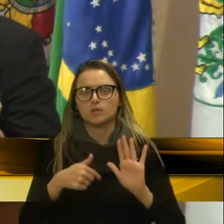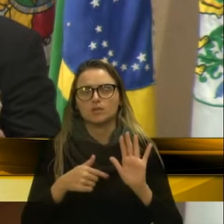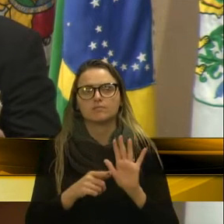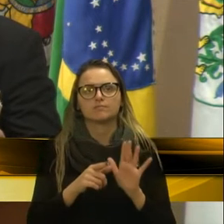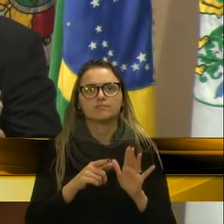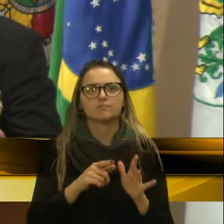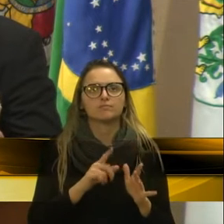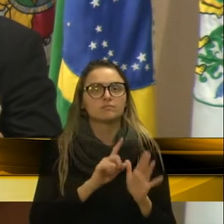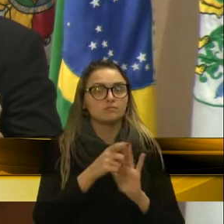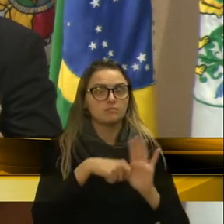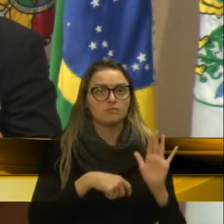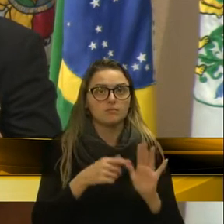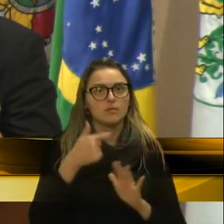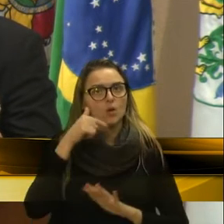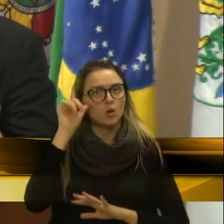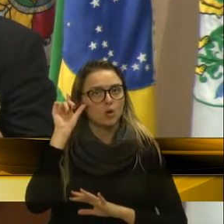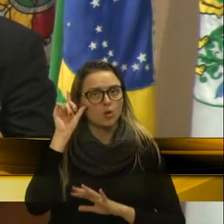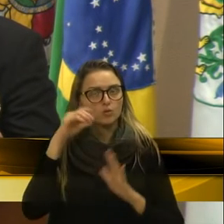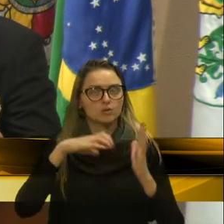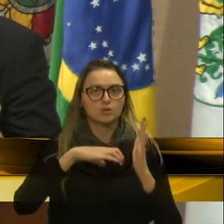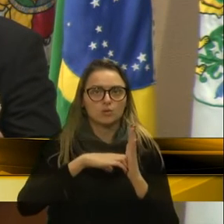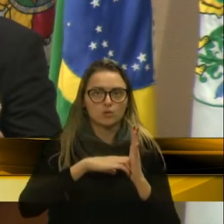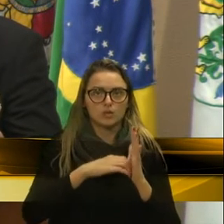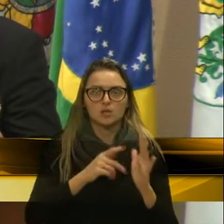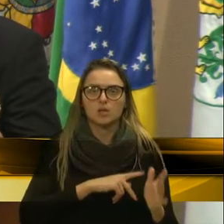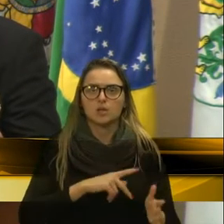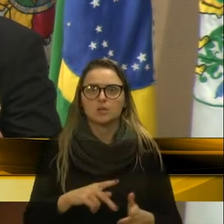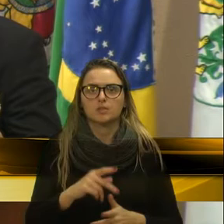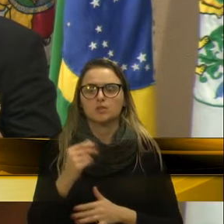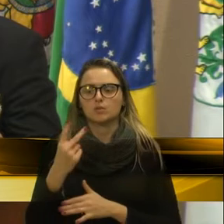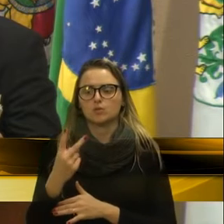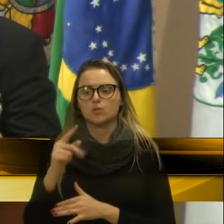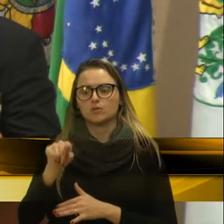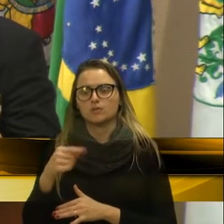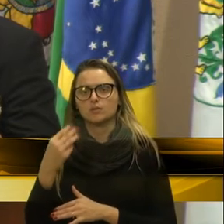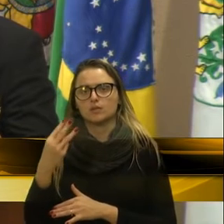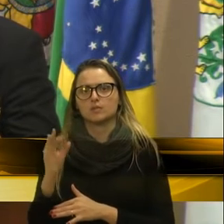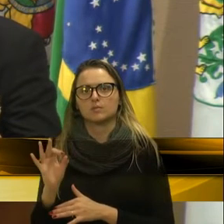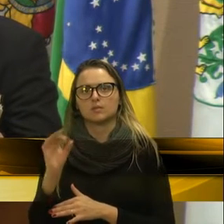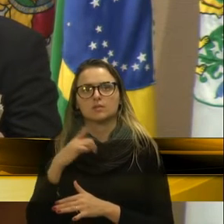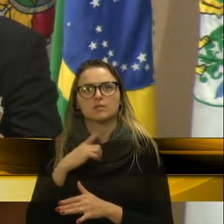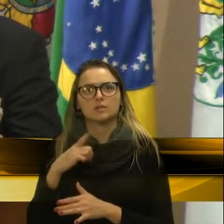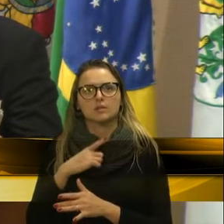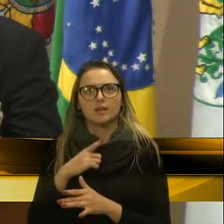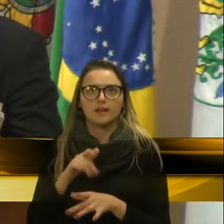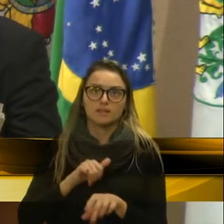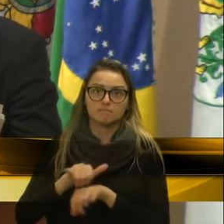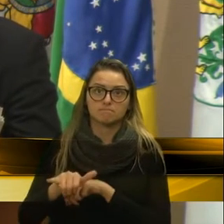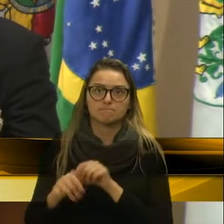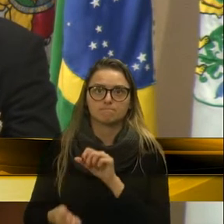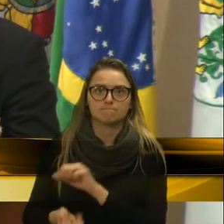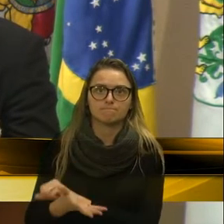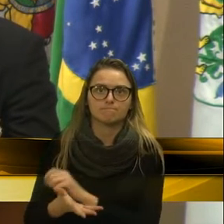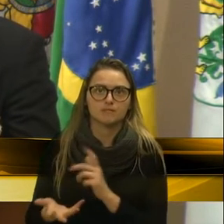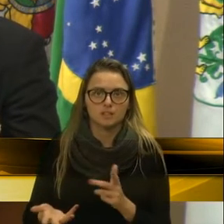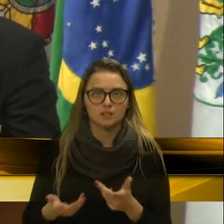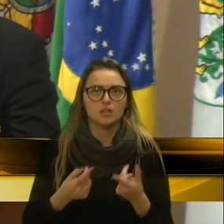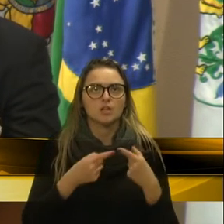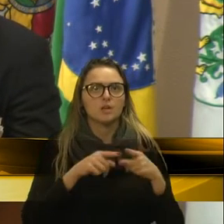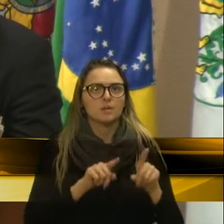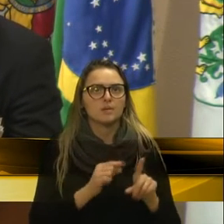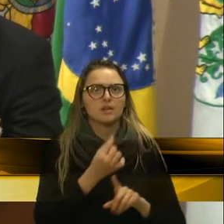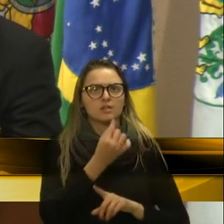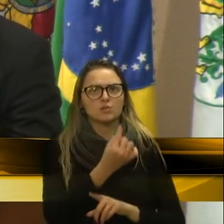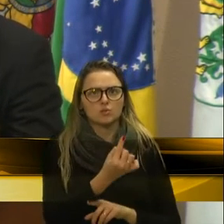lei na cerimônia ontem no Palácio Planalto. Segundo o presidente, dois terços do benefício tem fraude. Ok. Só que ele permite, um dos